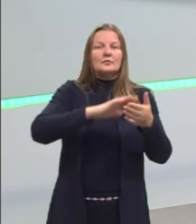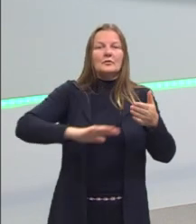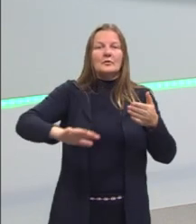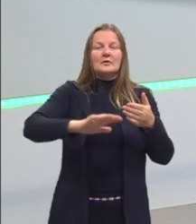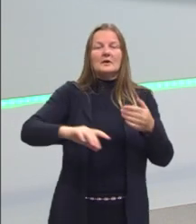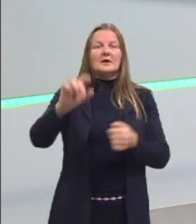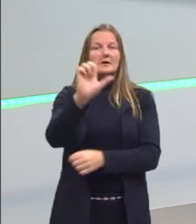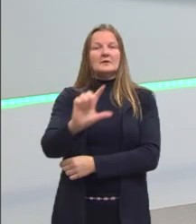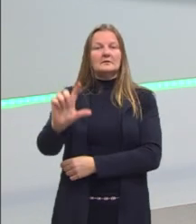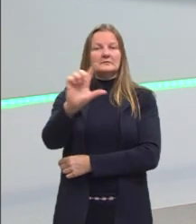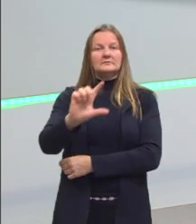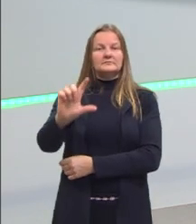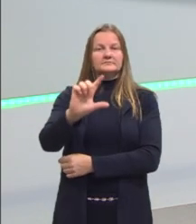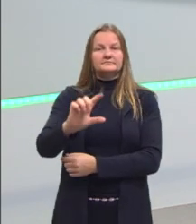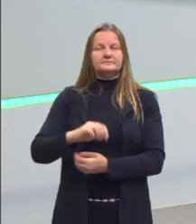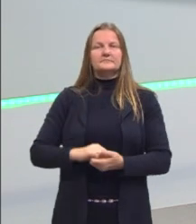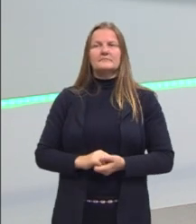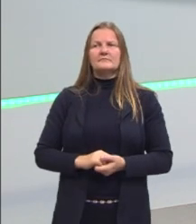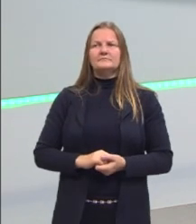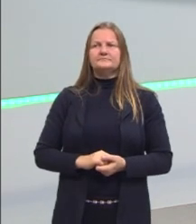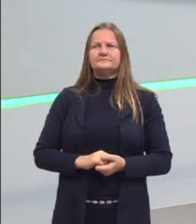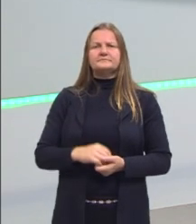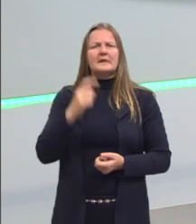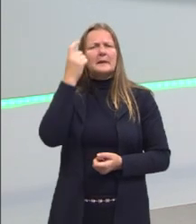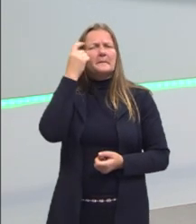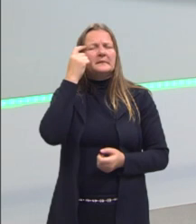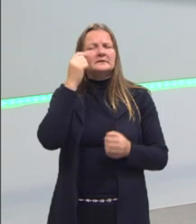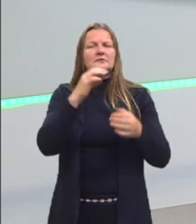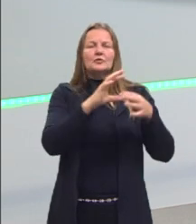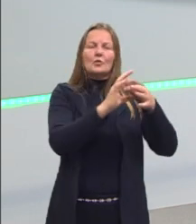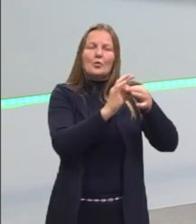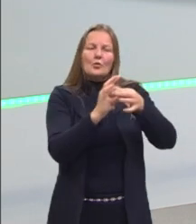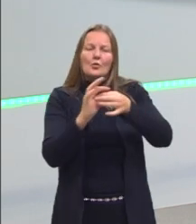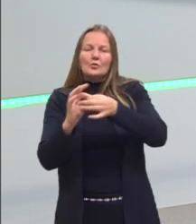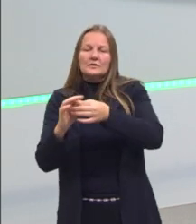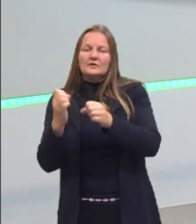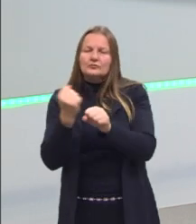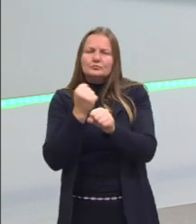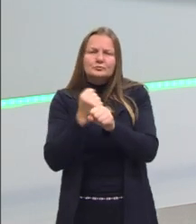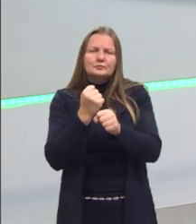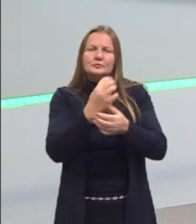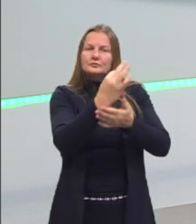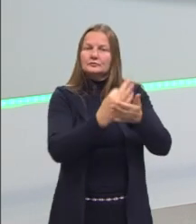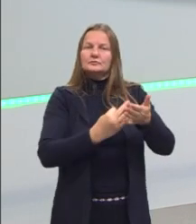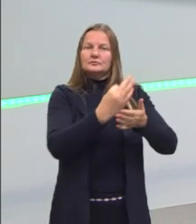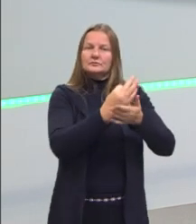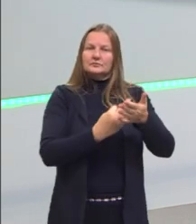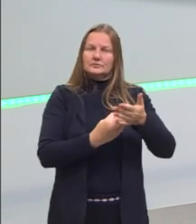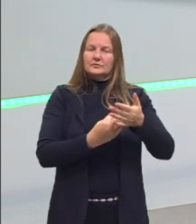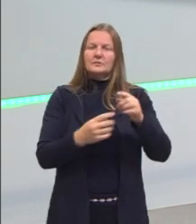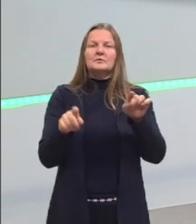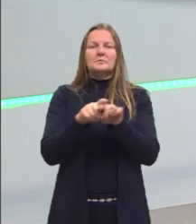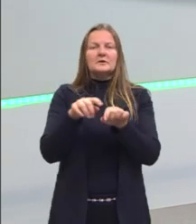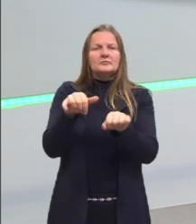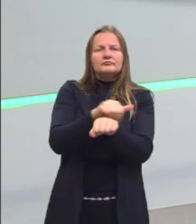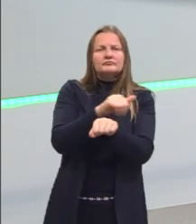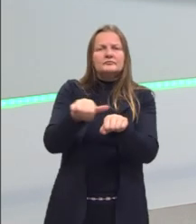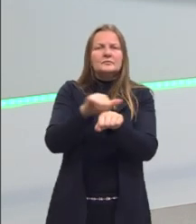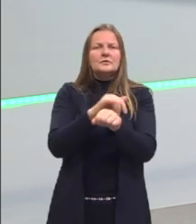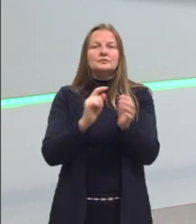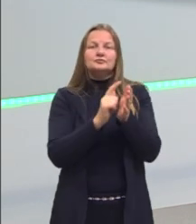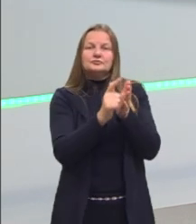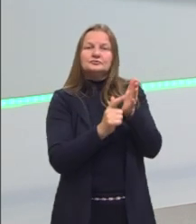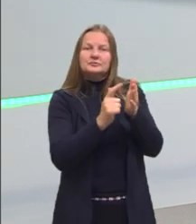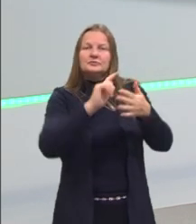literatura. Pensando nos contextos de produção, pensando nas maneiras expressivas.